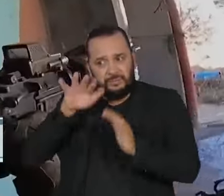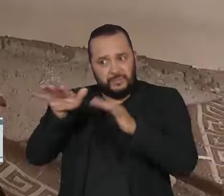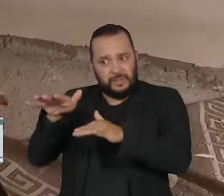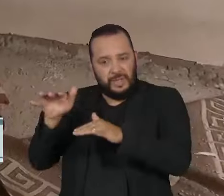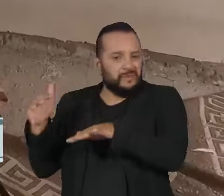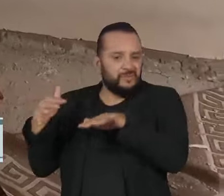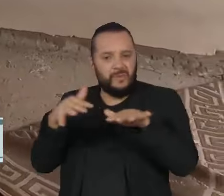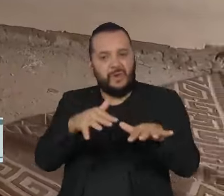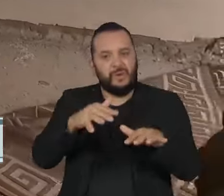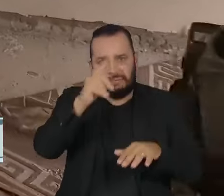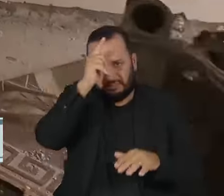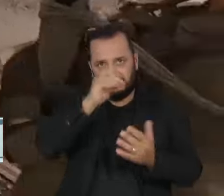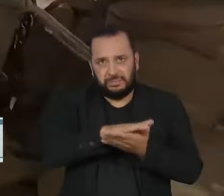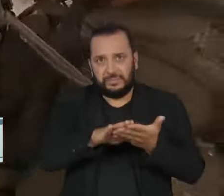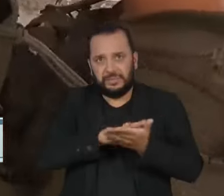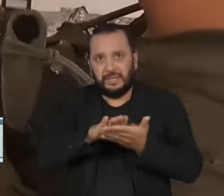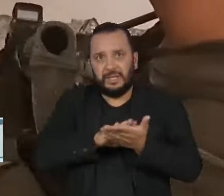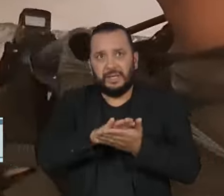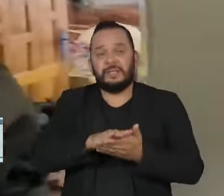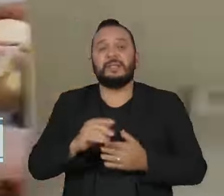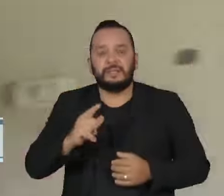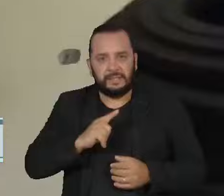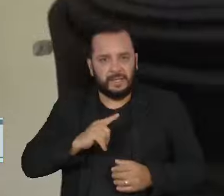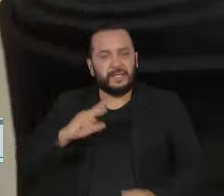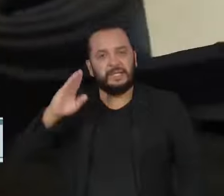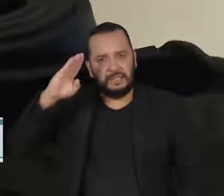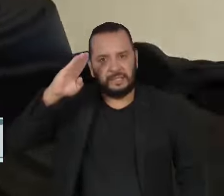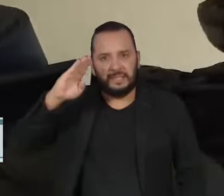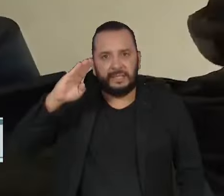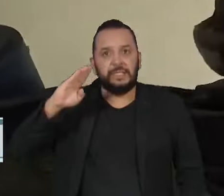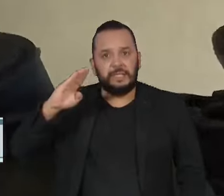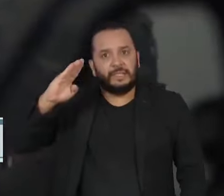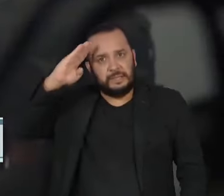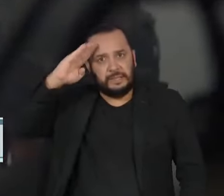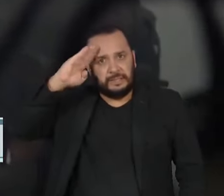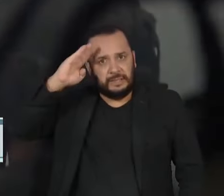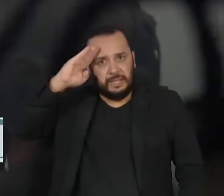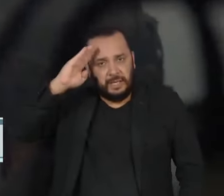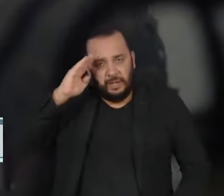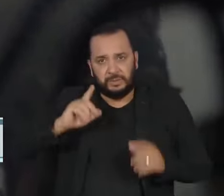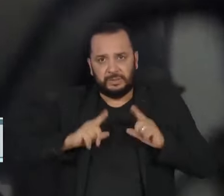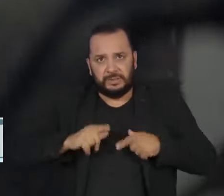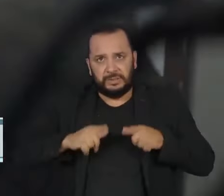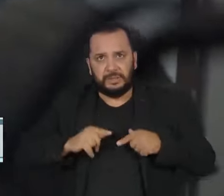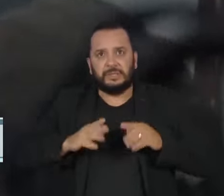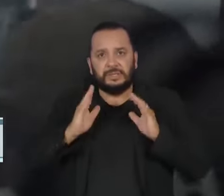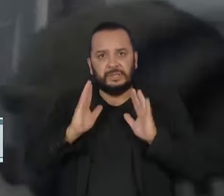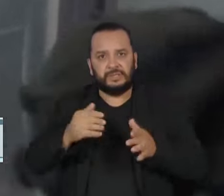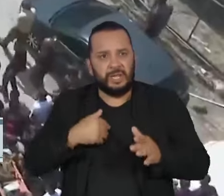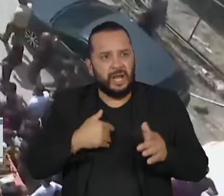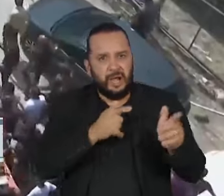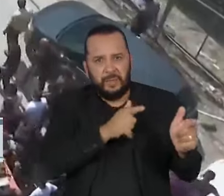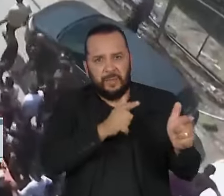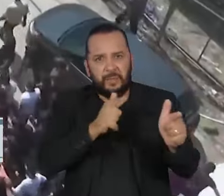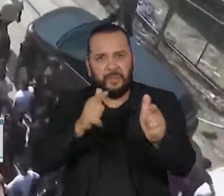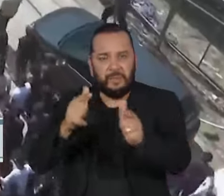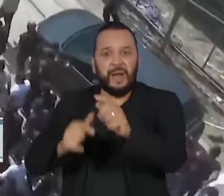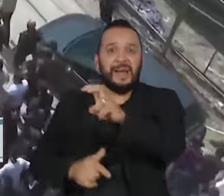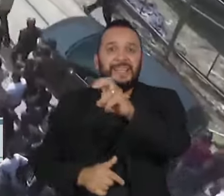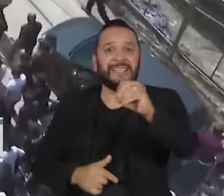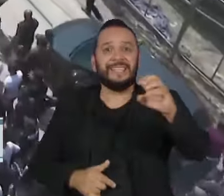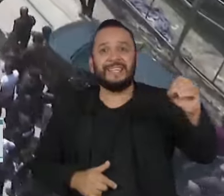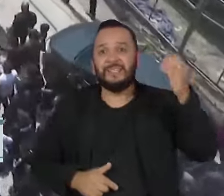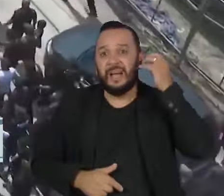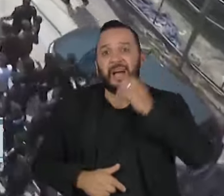e cidadãos que ocupam ilegalmente os territórios palestinos mataram mais de 500 árabes nos últimos sete